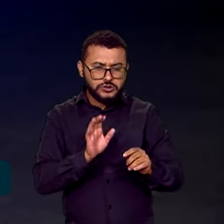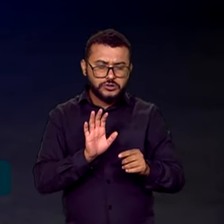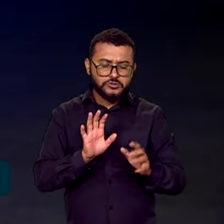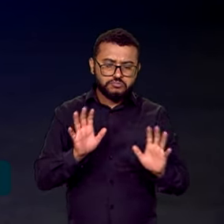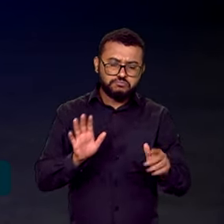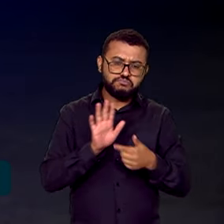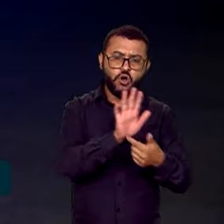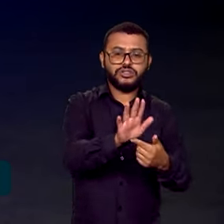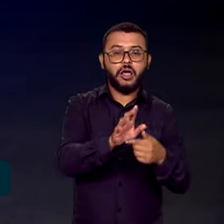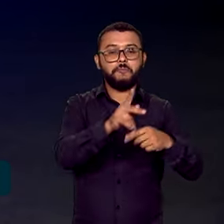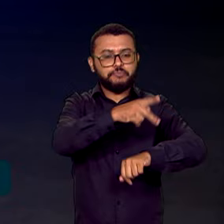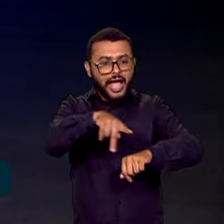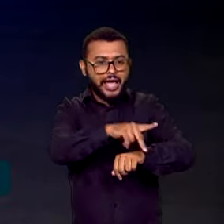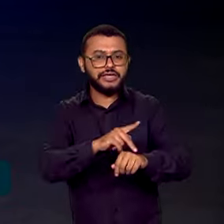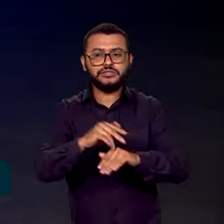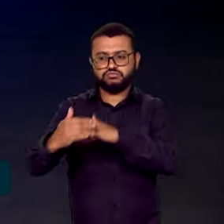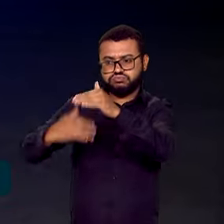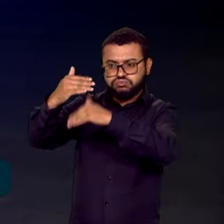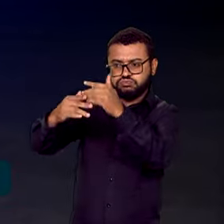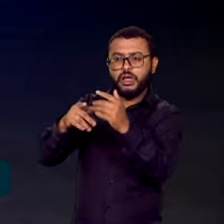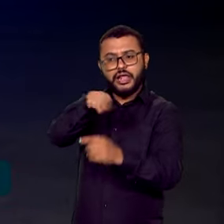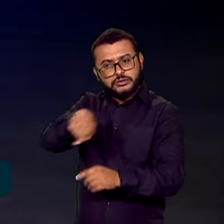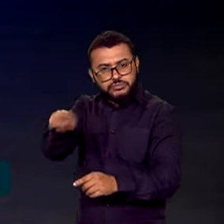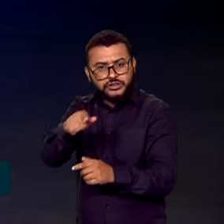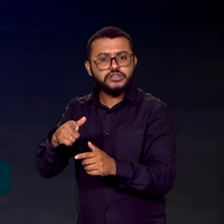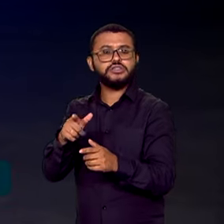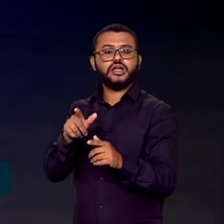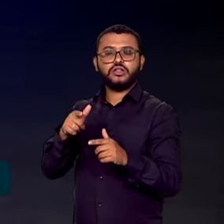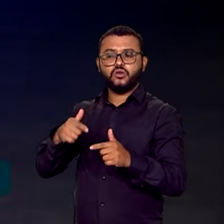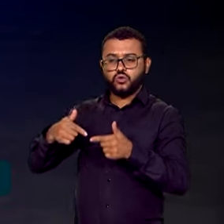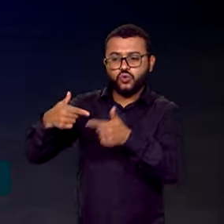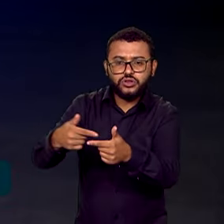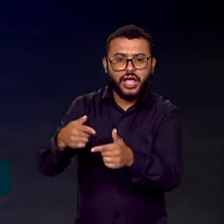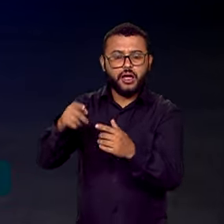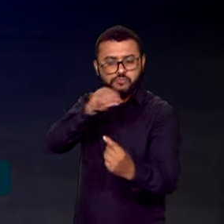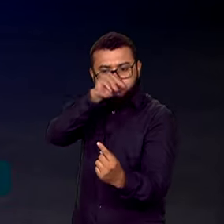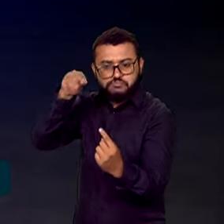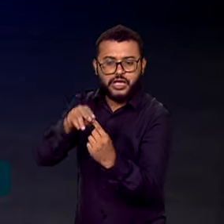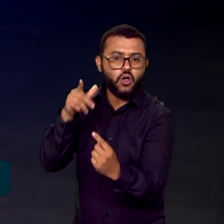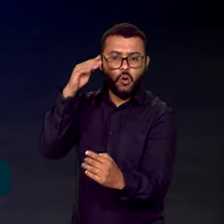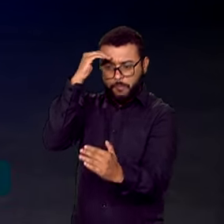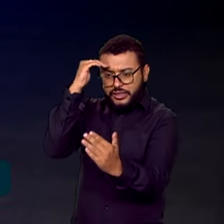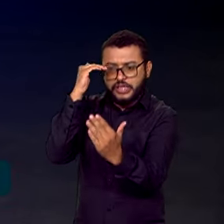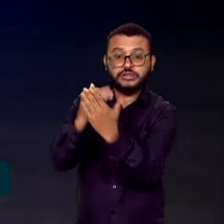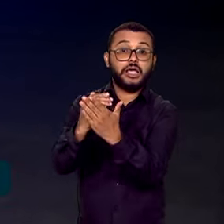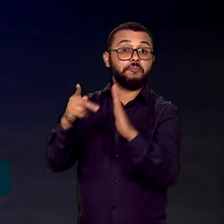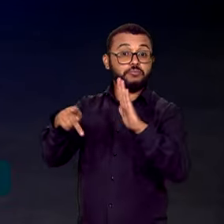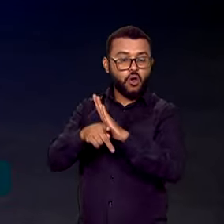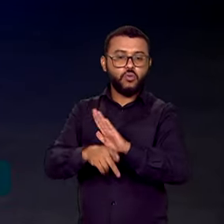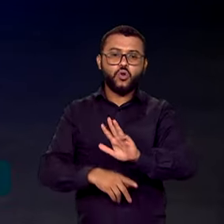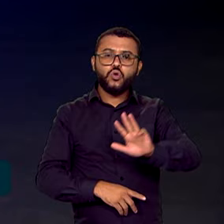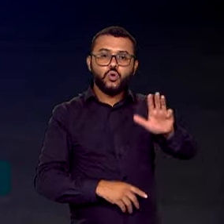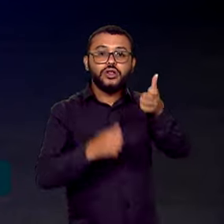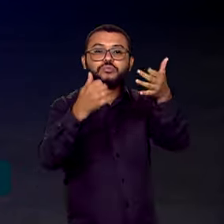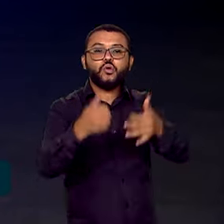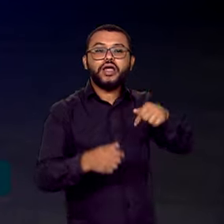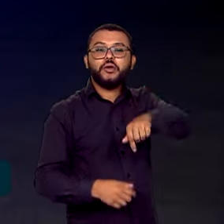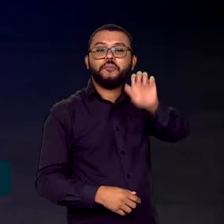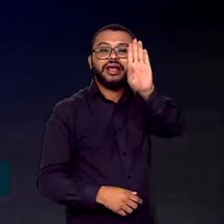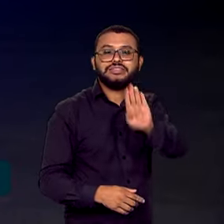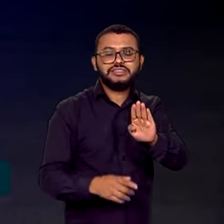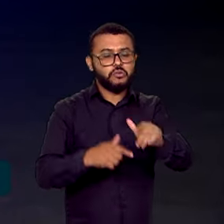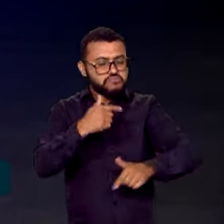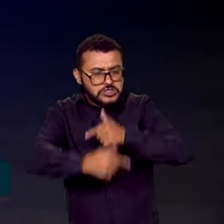desenvolvidos assumam metas mais ambiciosas e cumpram seus compromissos. Lula afirmou que o Brasil tem